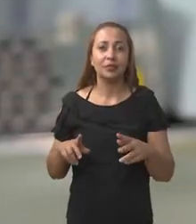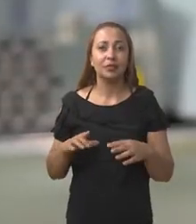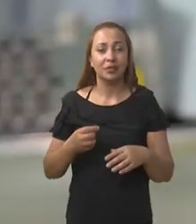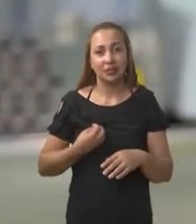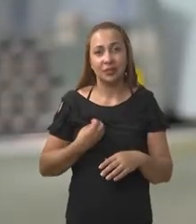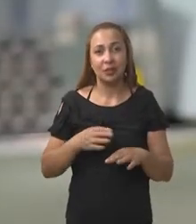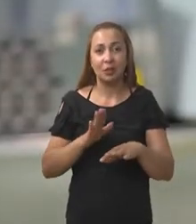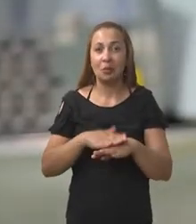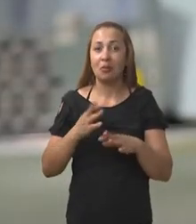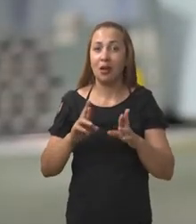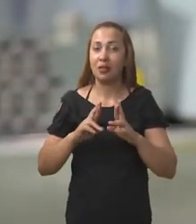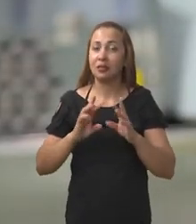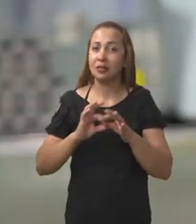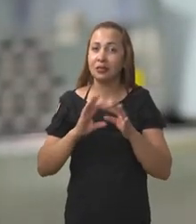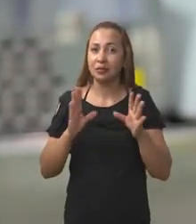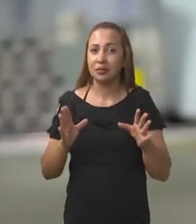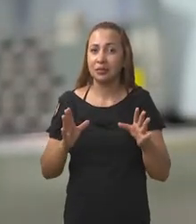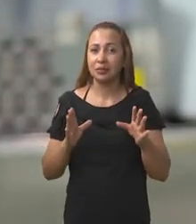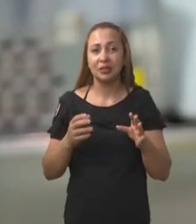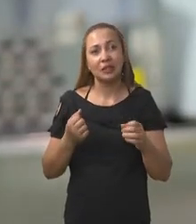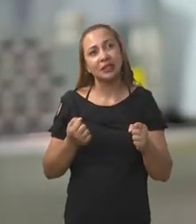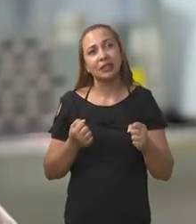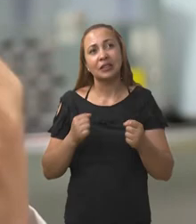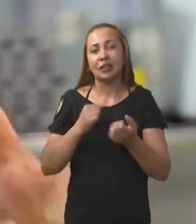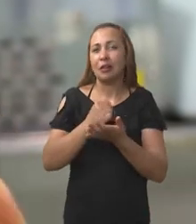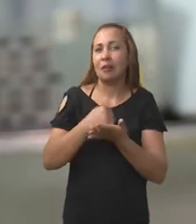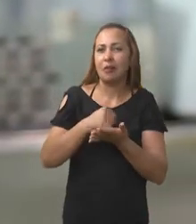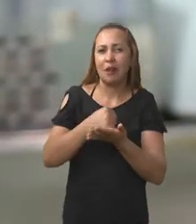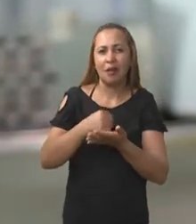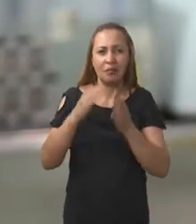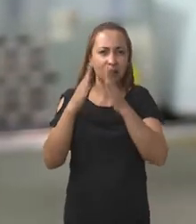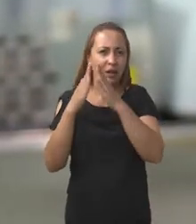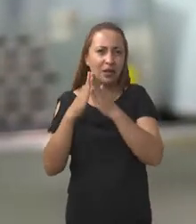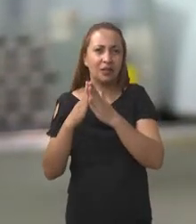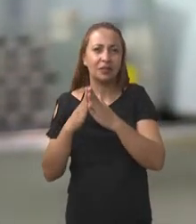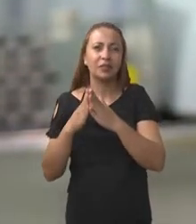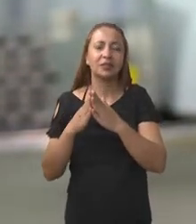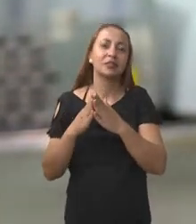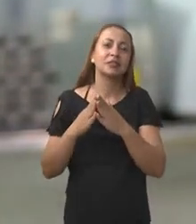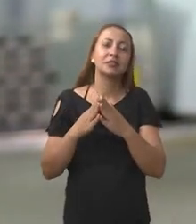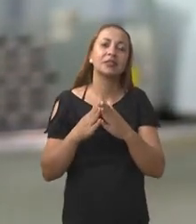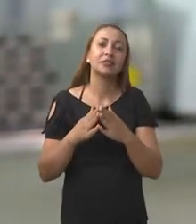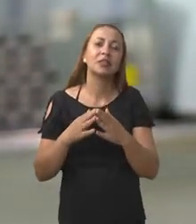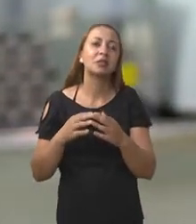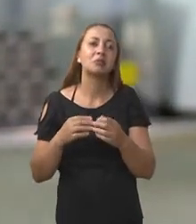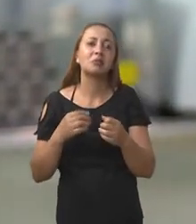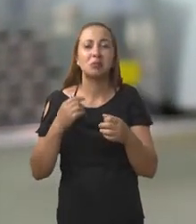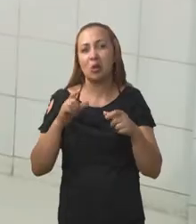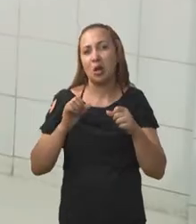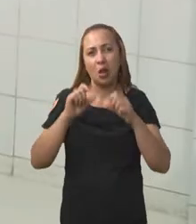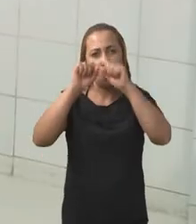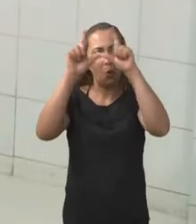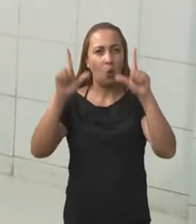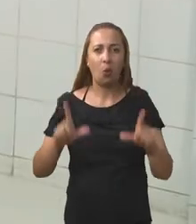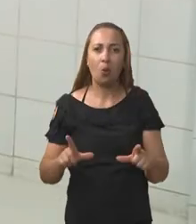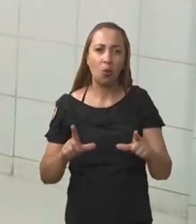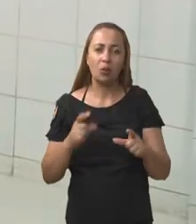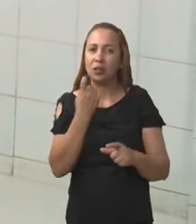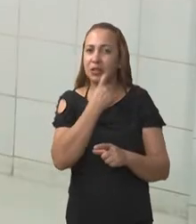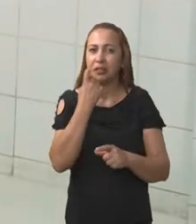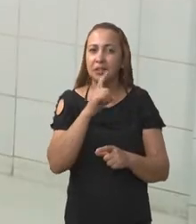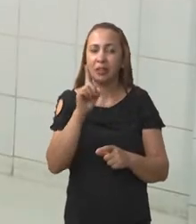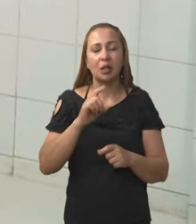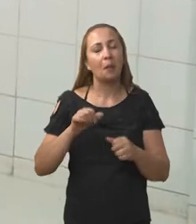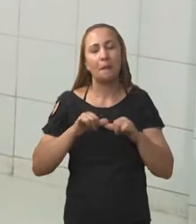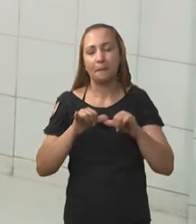mais disponíveis em drogarias, em farmácias, em casas de material odontológico. Nós não a encontramos com tanta frequência nos